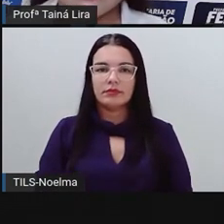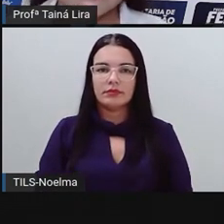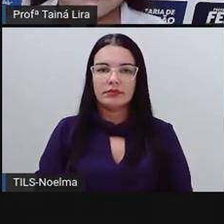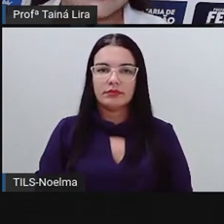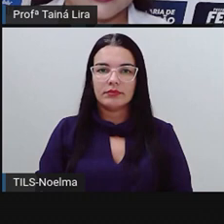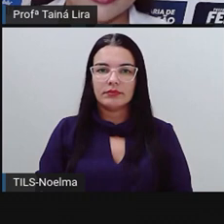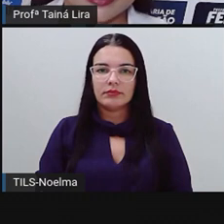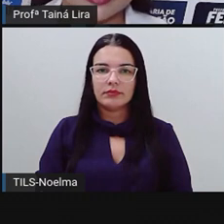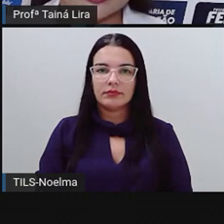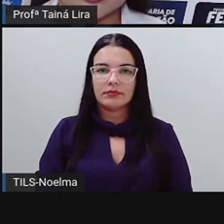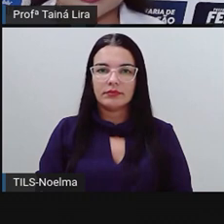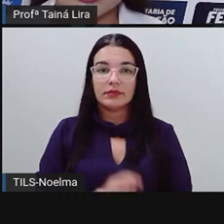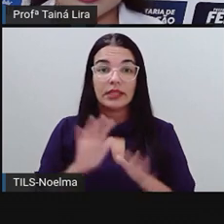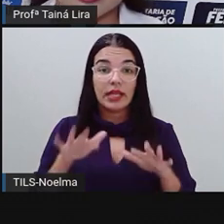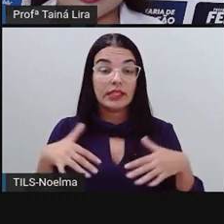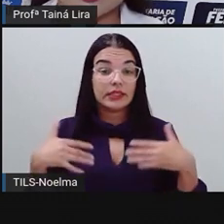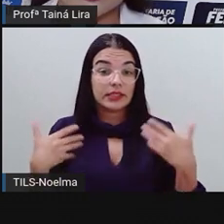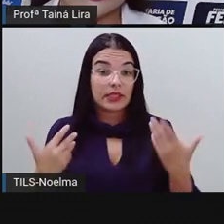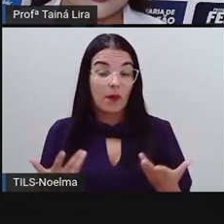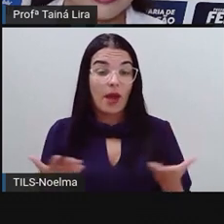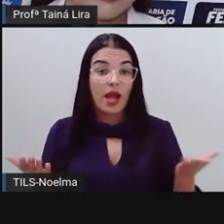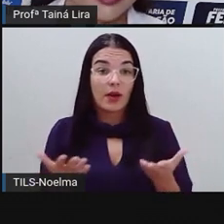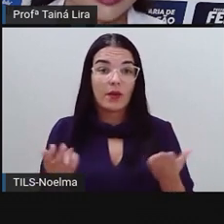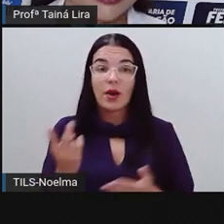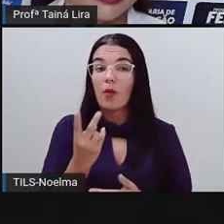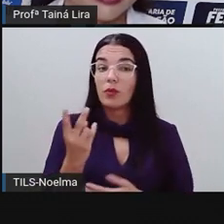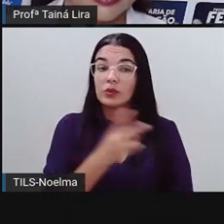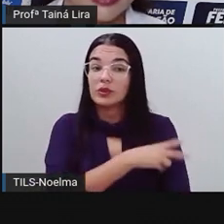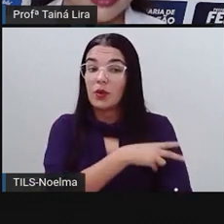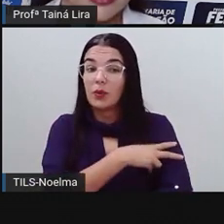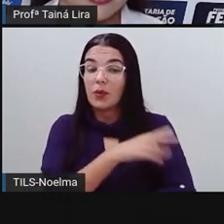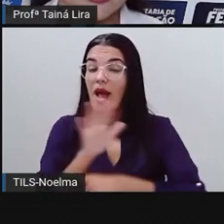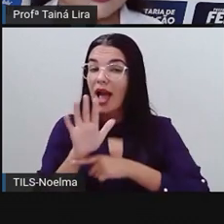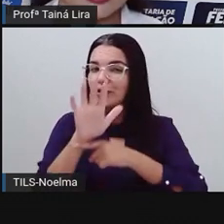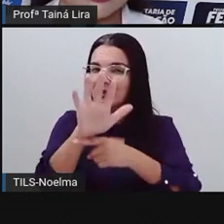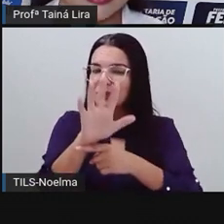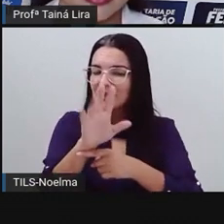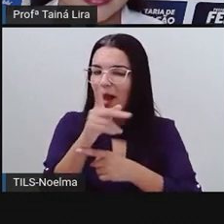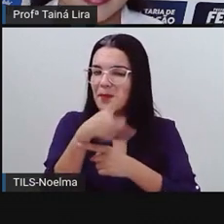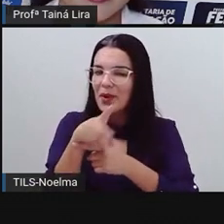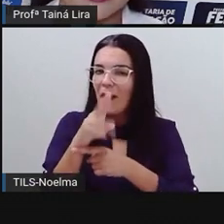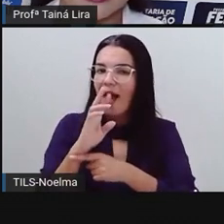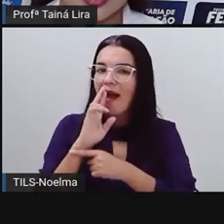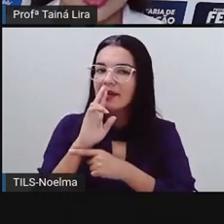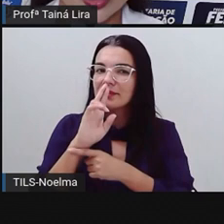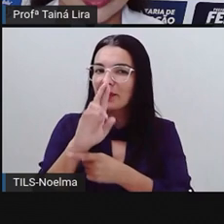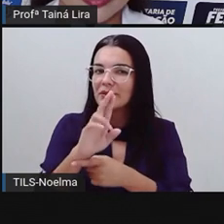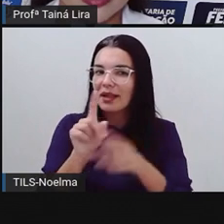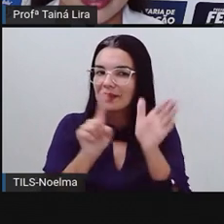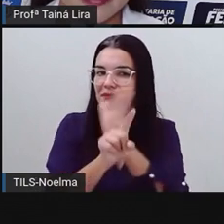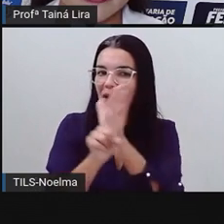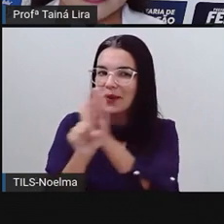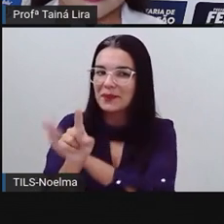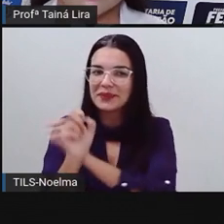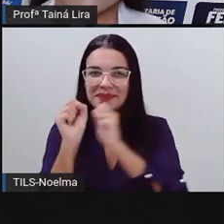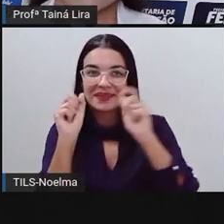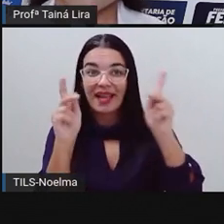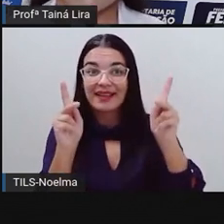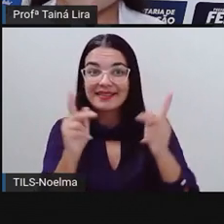E aí, eu quero que o segundo ano ajude aí a Pró a responder essas questões, tá?